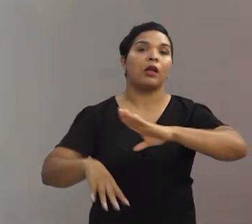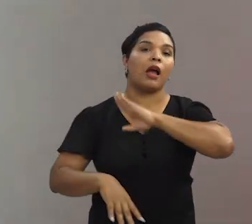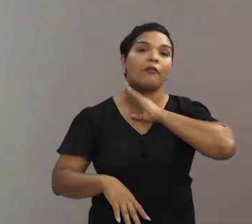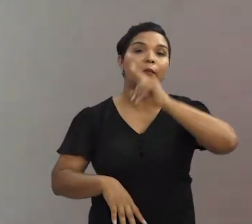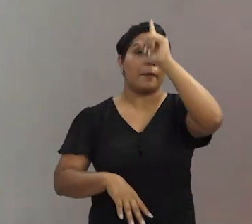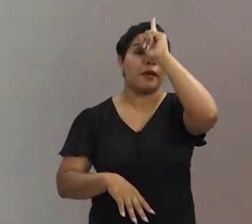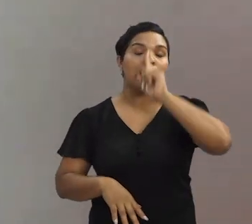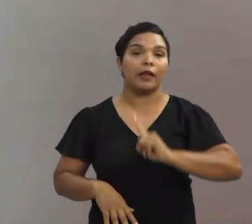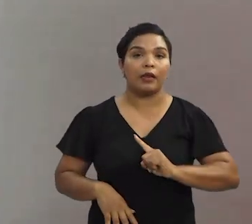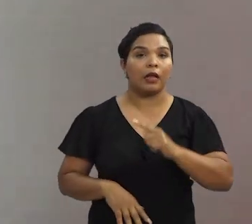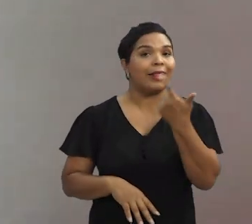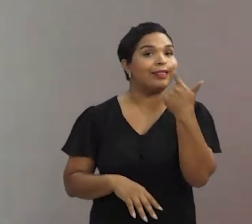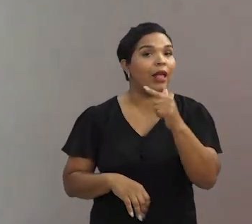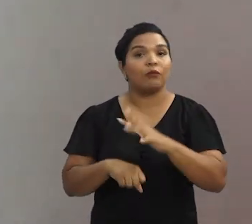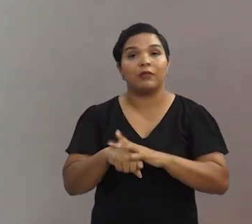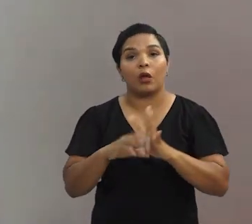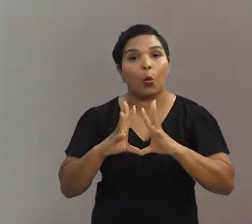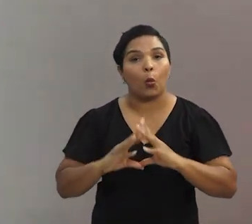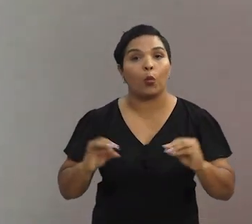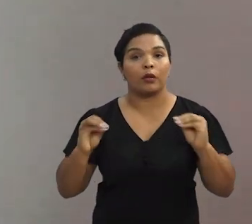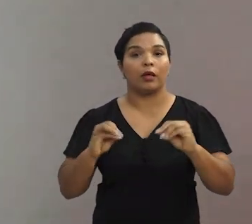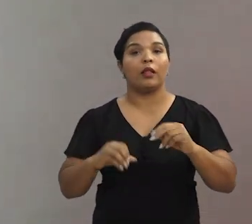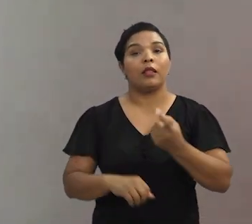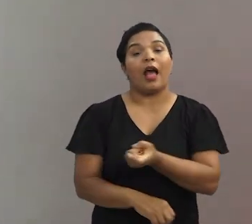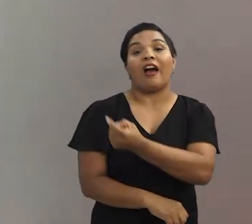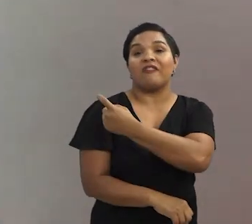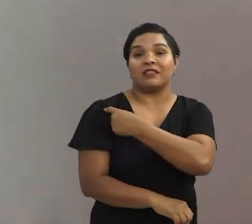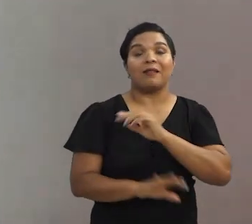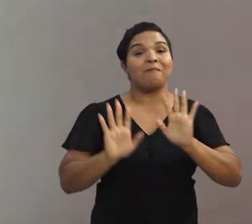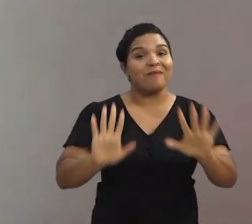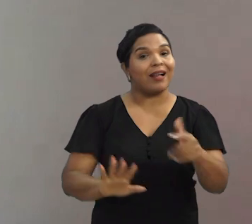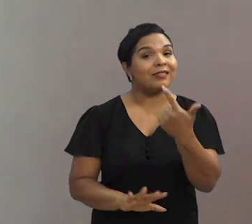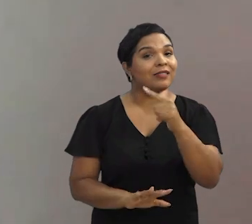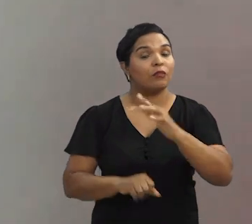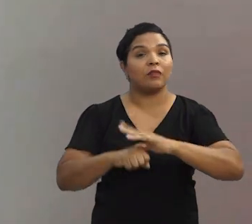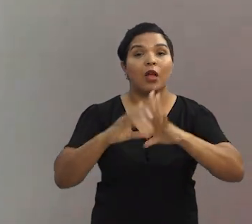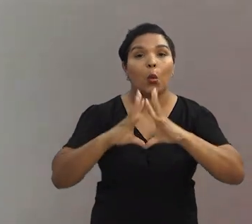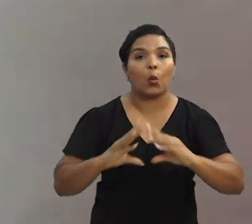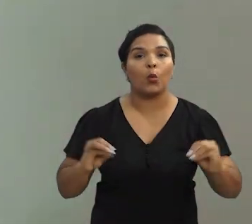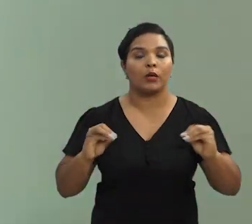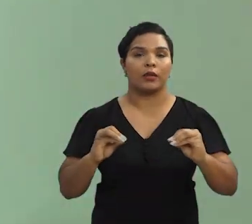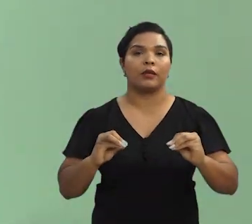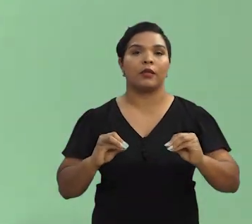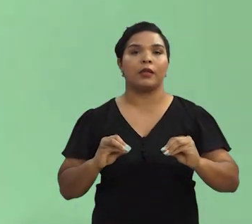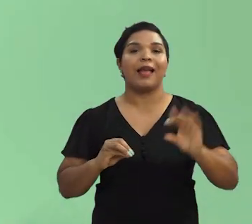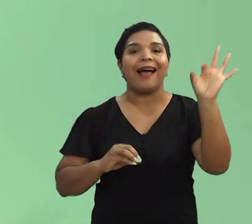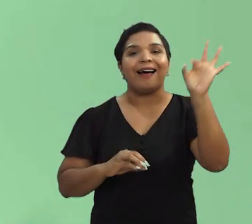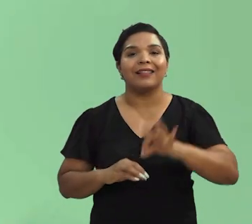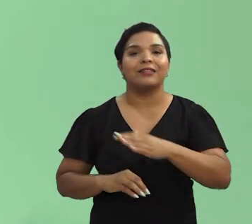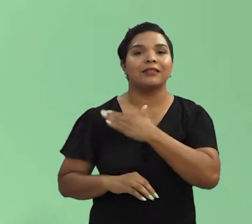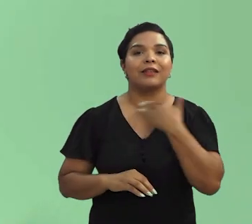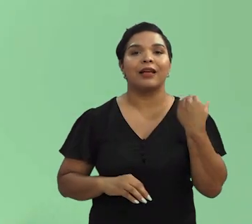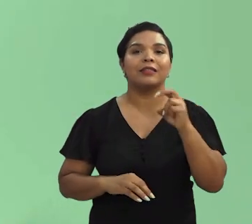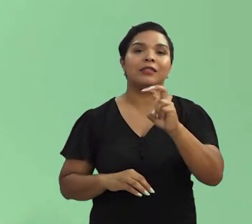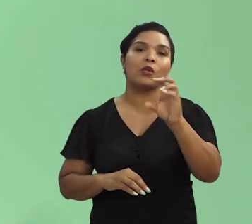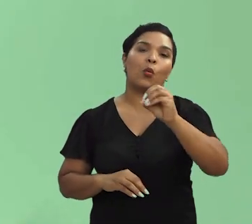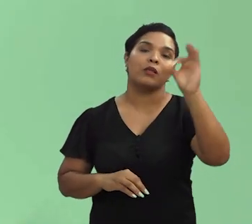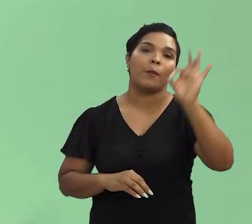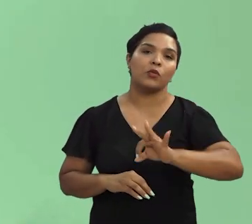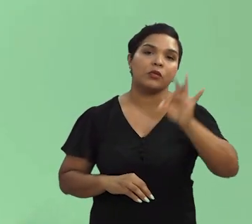E a febre amarela é uma doença que ela não tem cura, embora ela tenha vacina, ela não tem cura. E a taxa de letalidade é em torno de